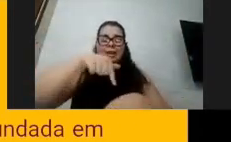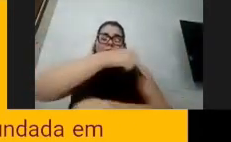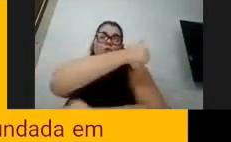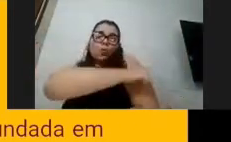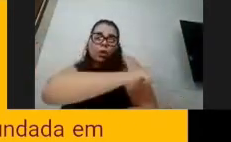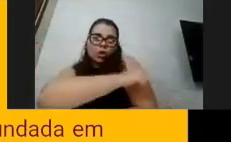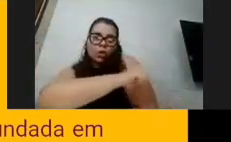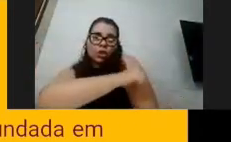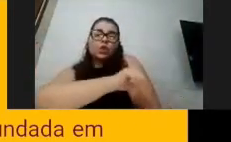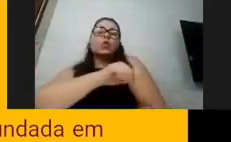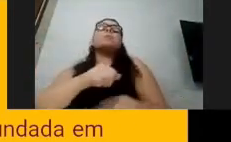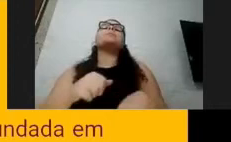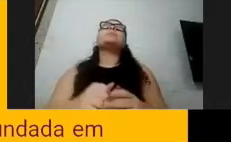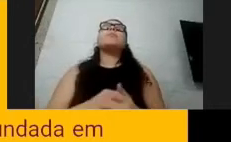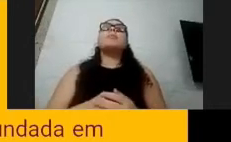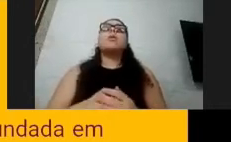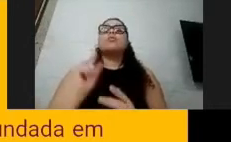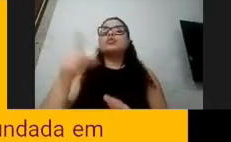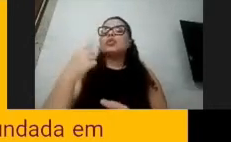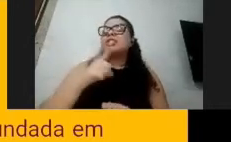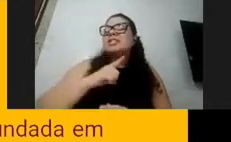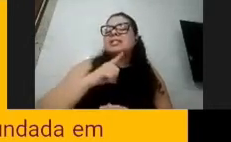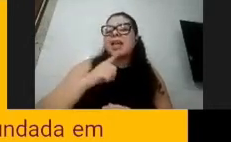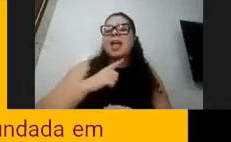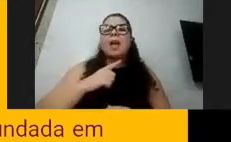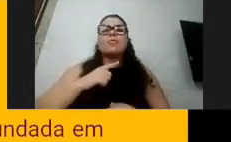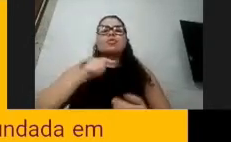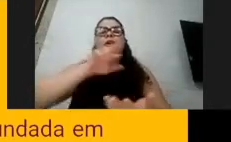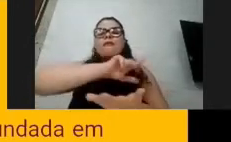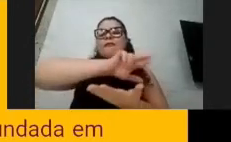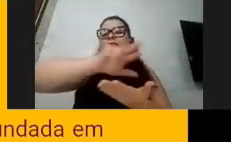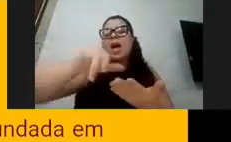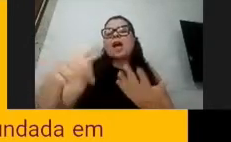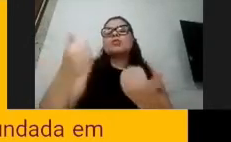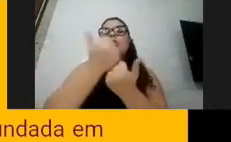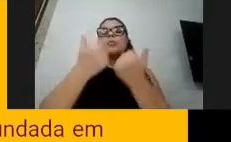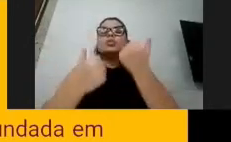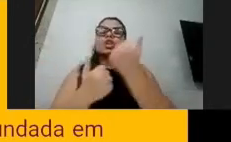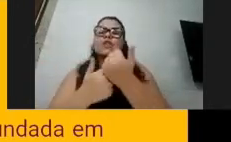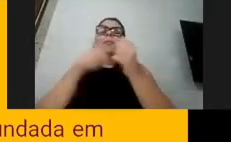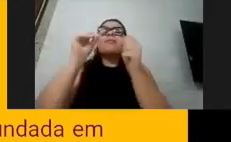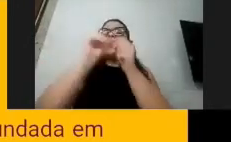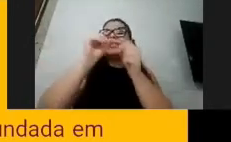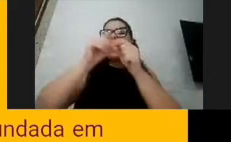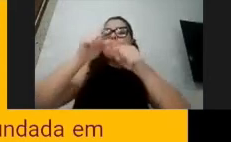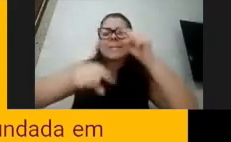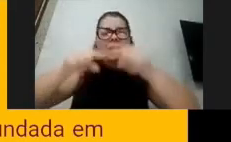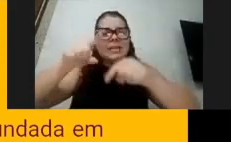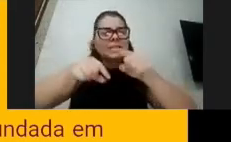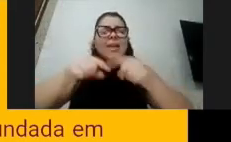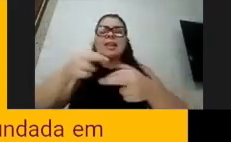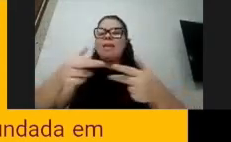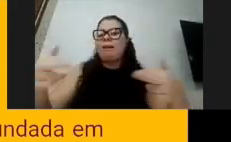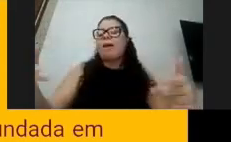a gente tem uma série de ferramentas e de recursos para desenvolver materiais, publicações, enfim.